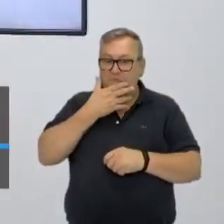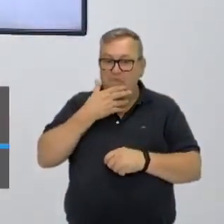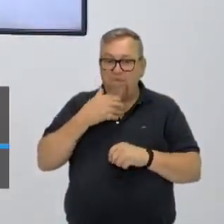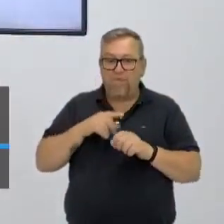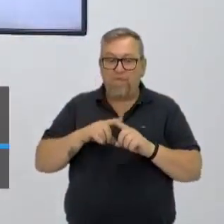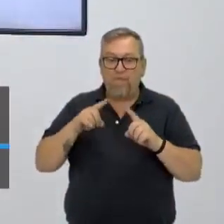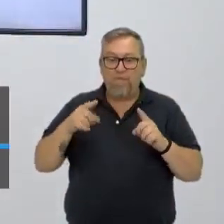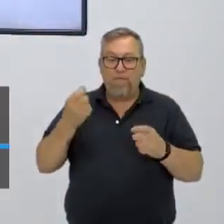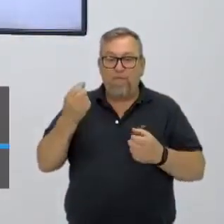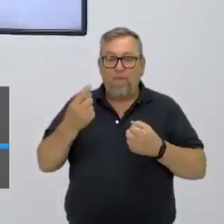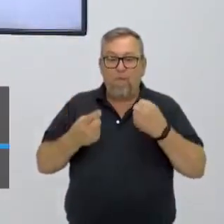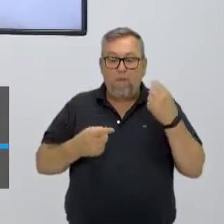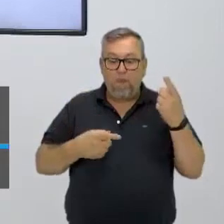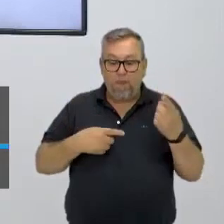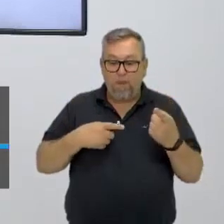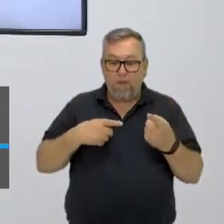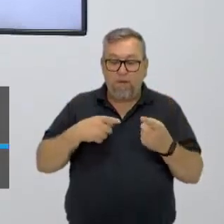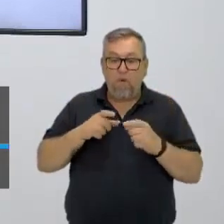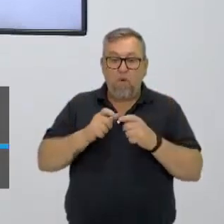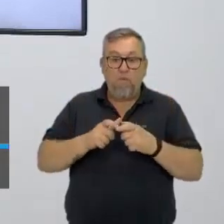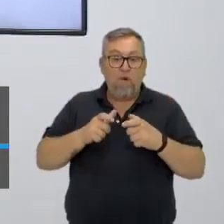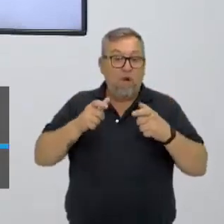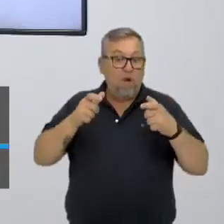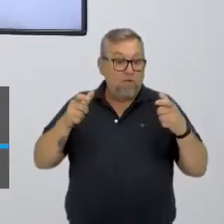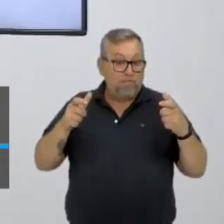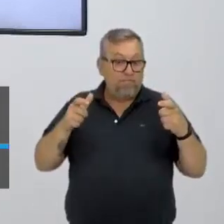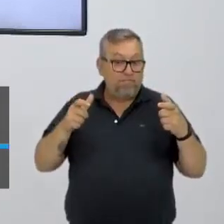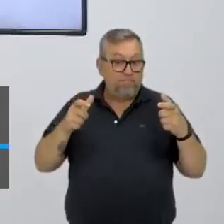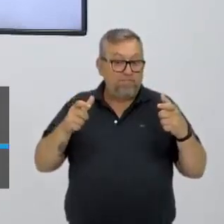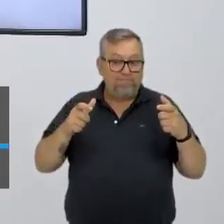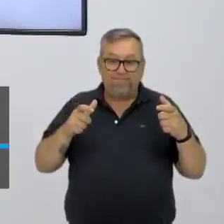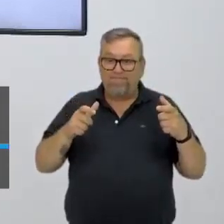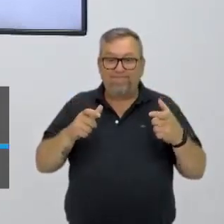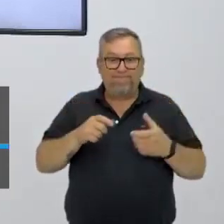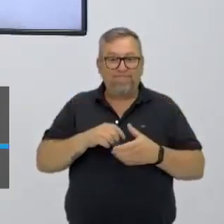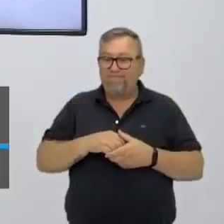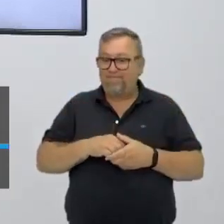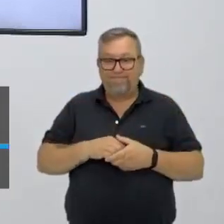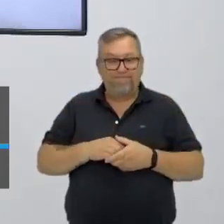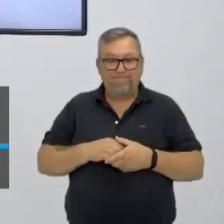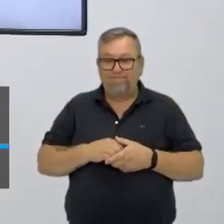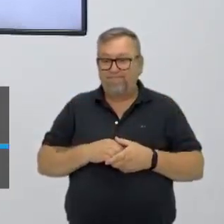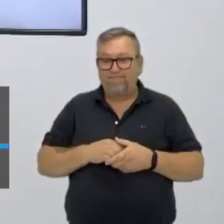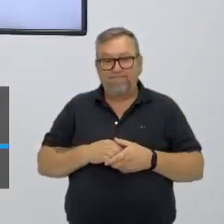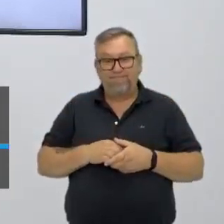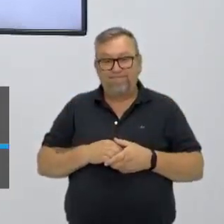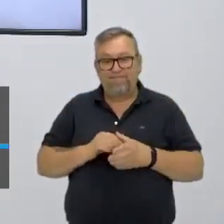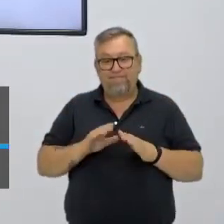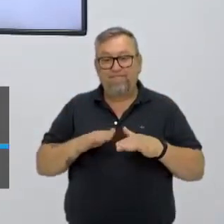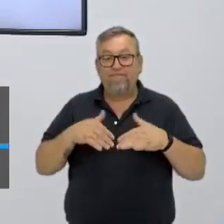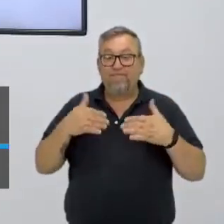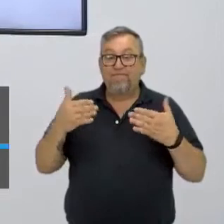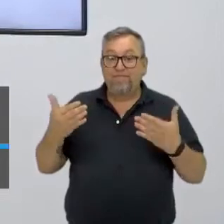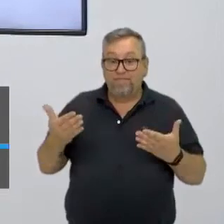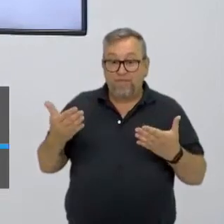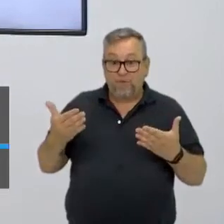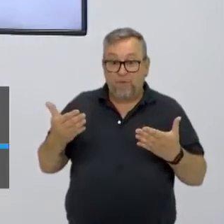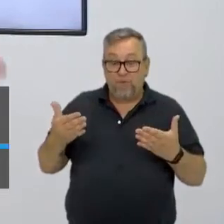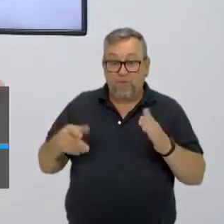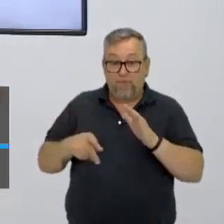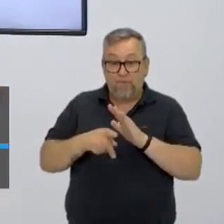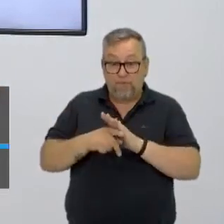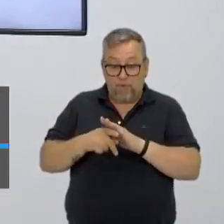mas alguns outros, ou a grande maioria, não. Então, efeito estufa